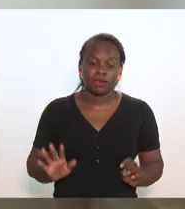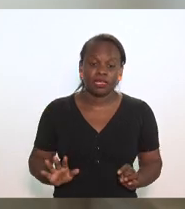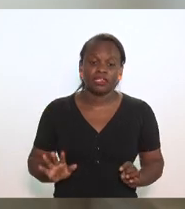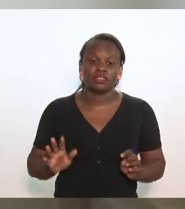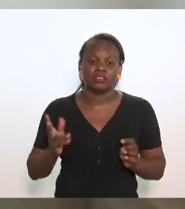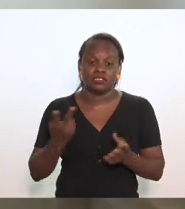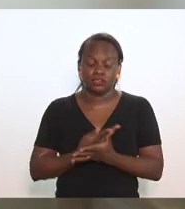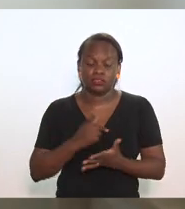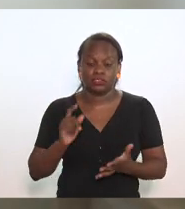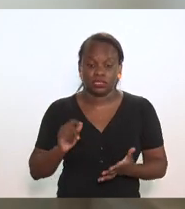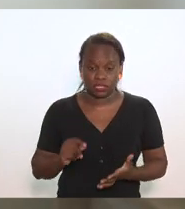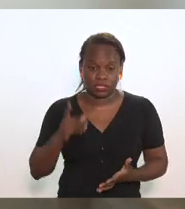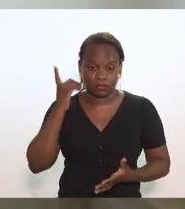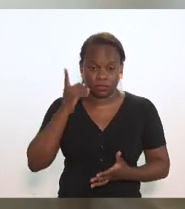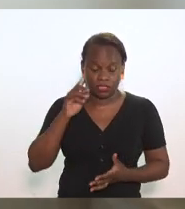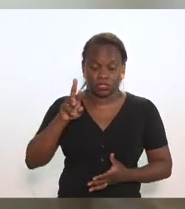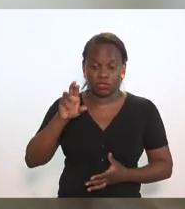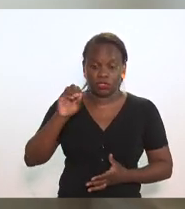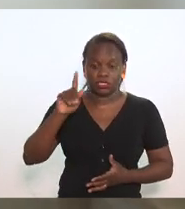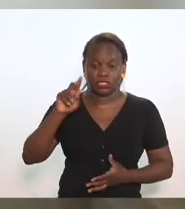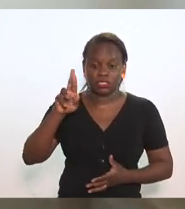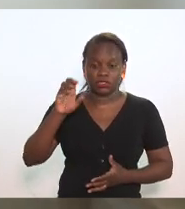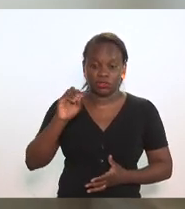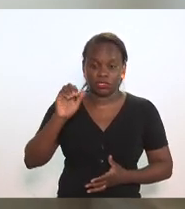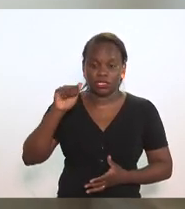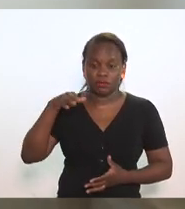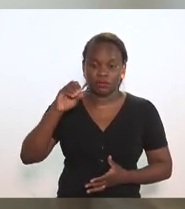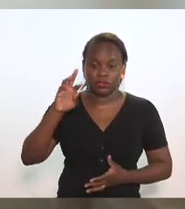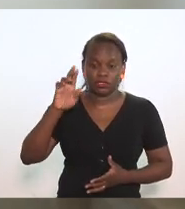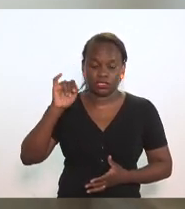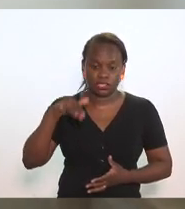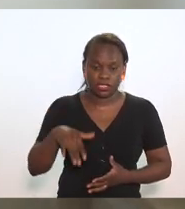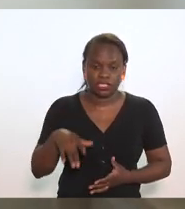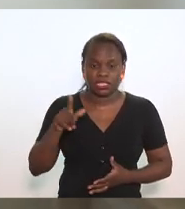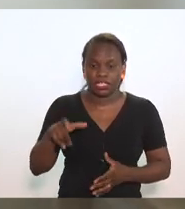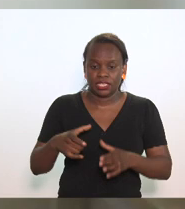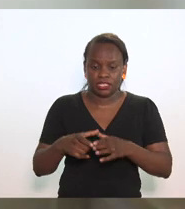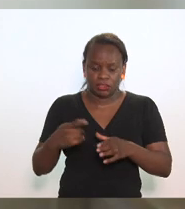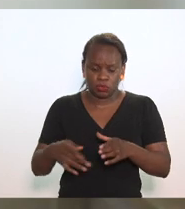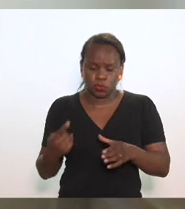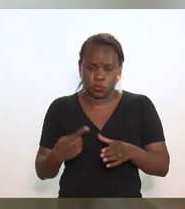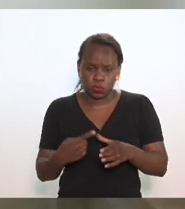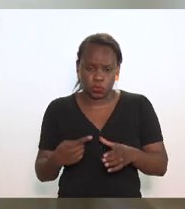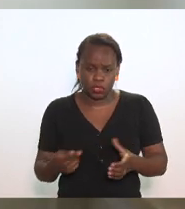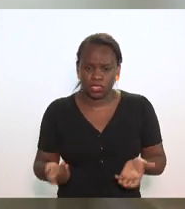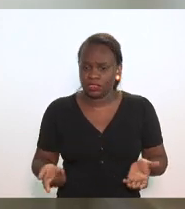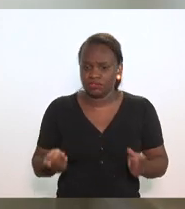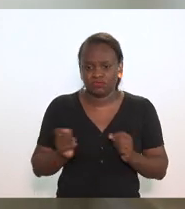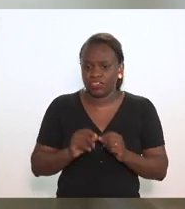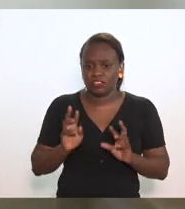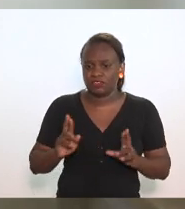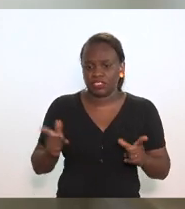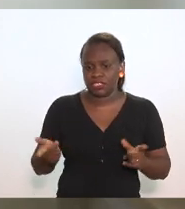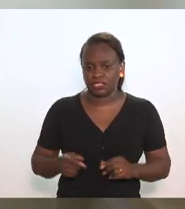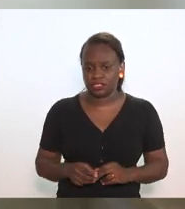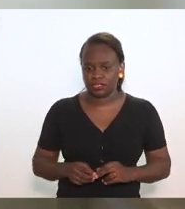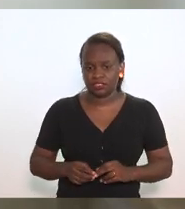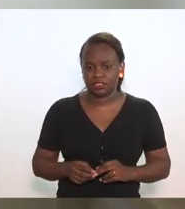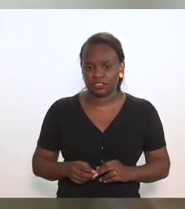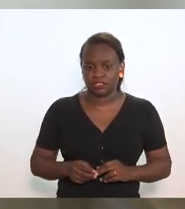específico do deputado Rodrigo Amorim esse medidor de vazão faria diferenciação